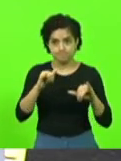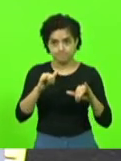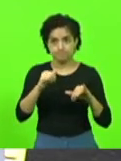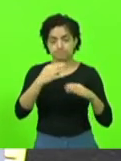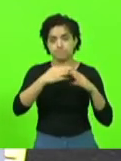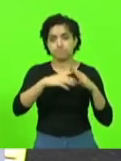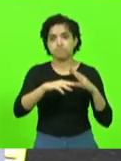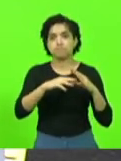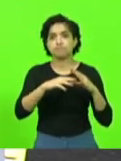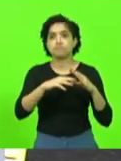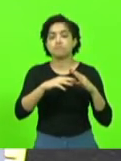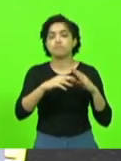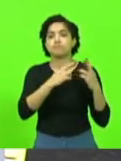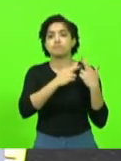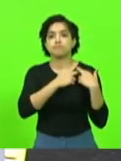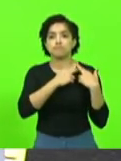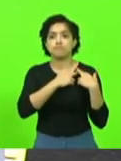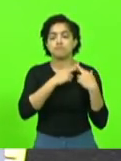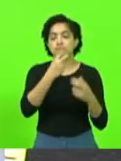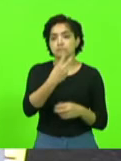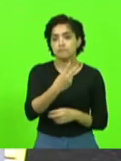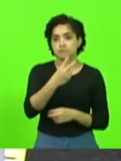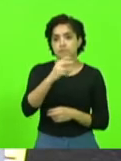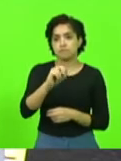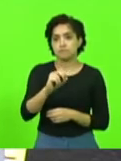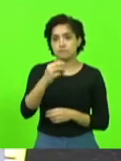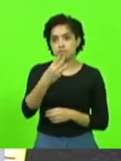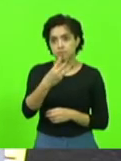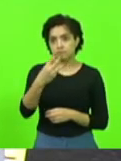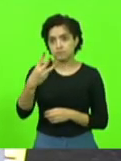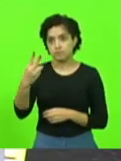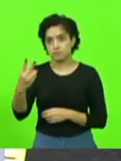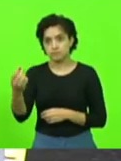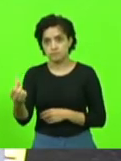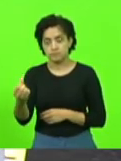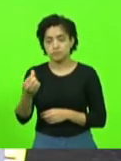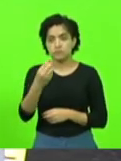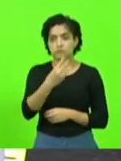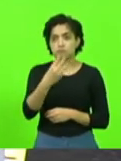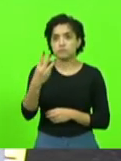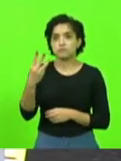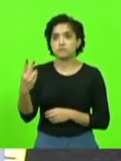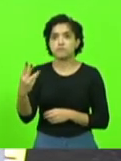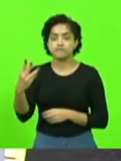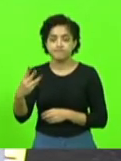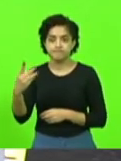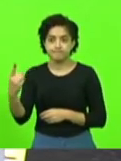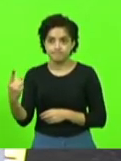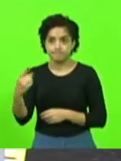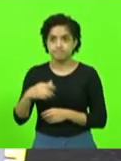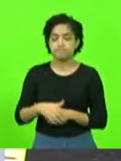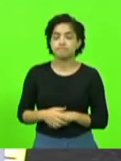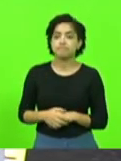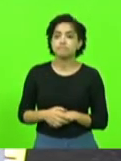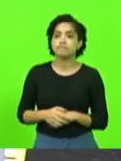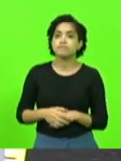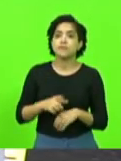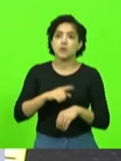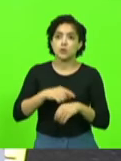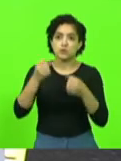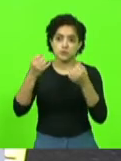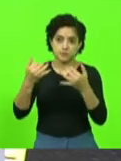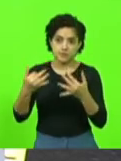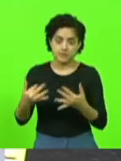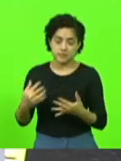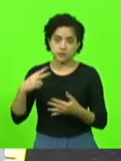destinatários as indicações 2.323 a 2.331, barra 2021. Explicações pessoais.